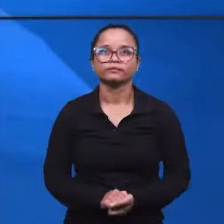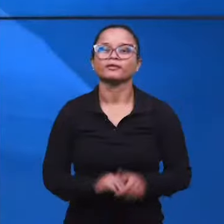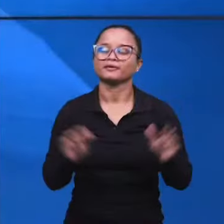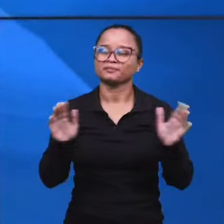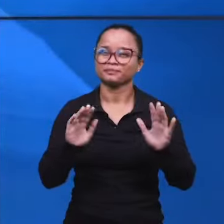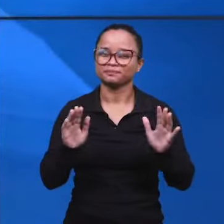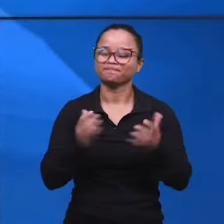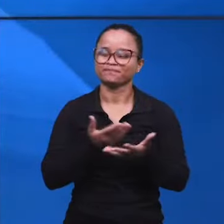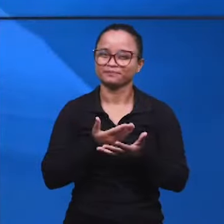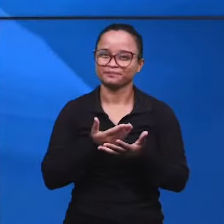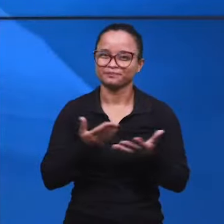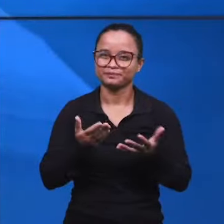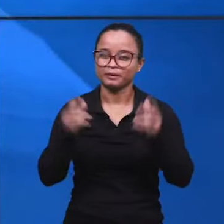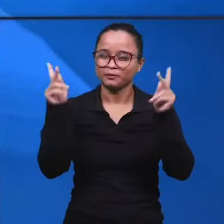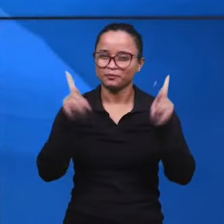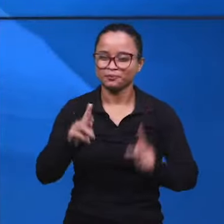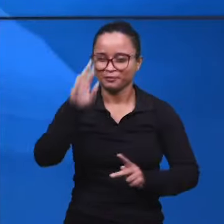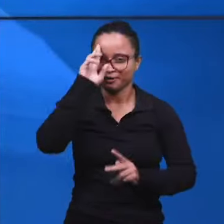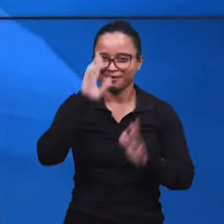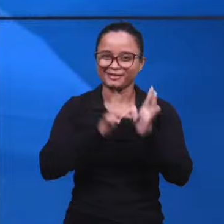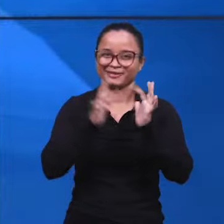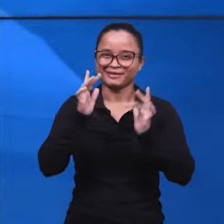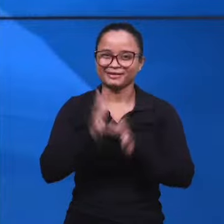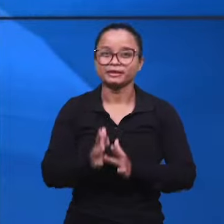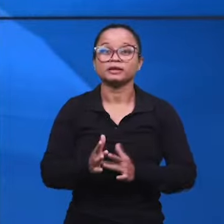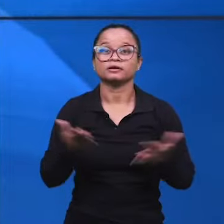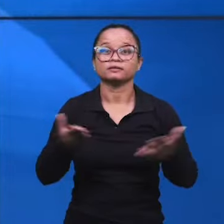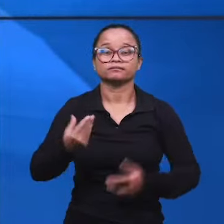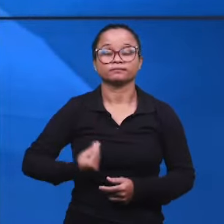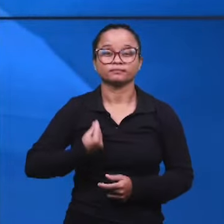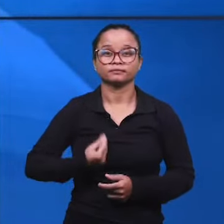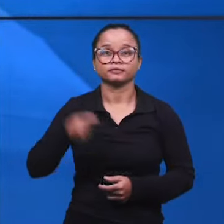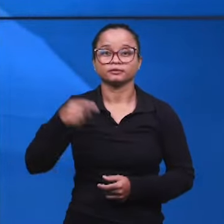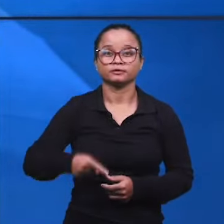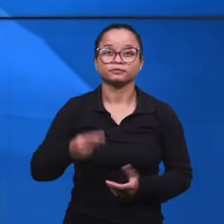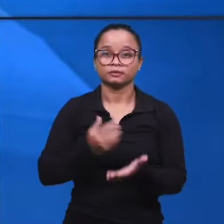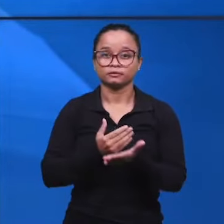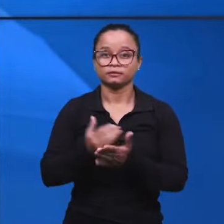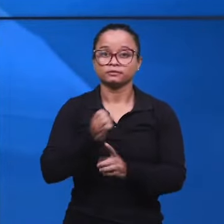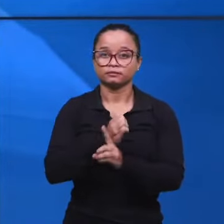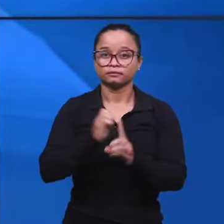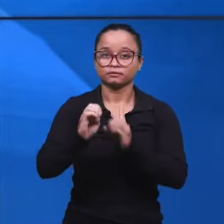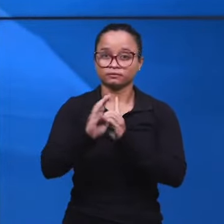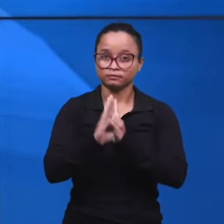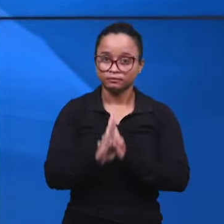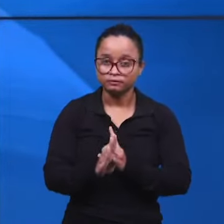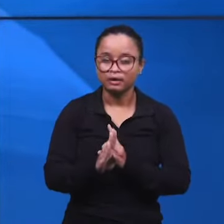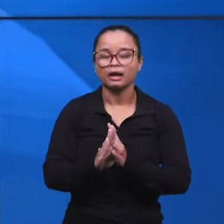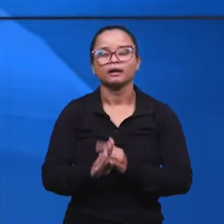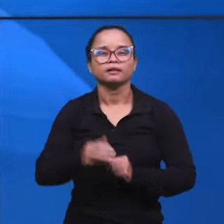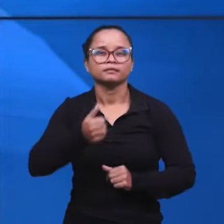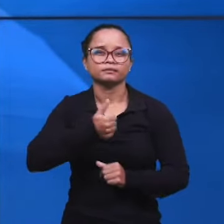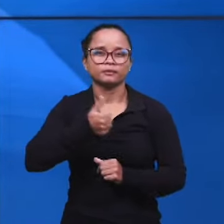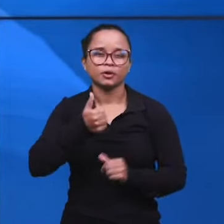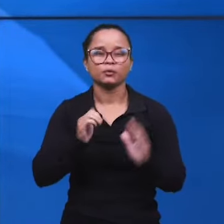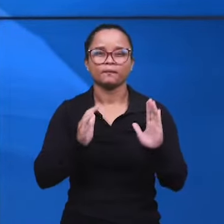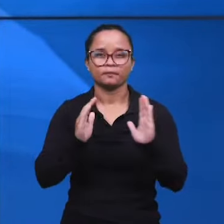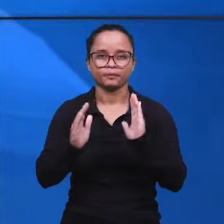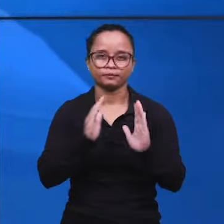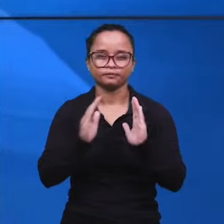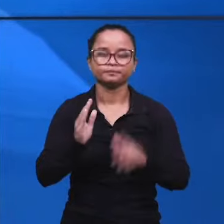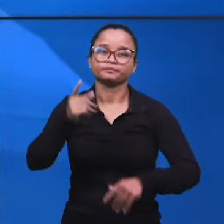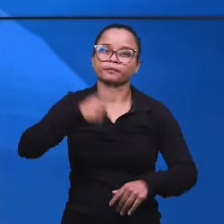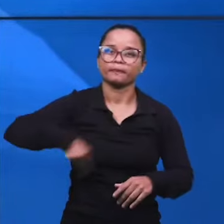Olá, irmãos, eu saúdo a todos com a paz do Senhor Jesus. Estamos aqui para dar início à Escola Bíblica Dominical, àquela primeira parte que